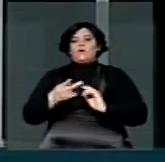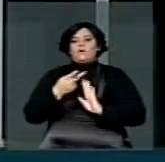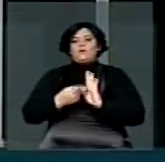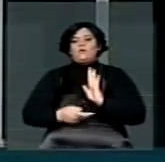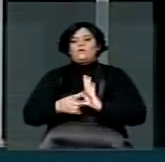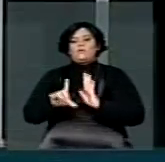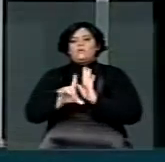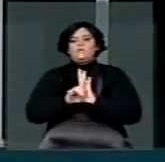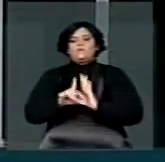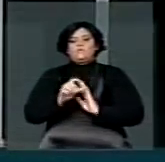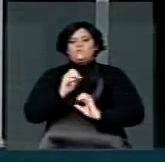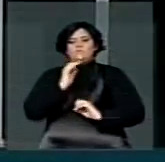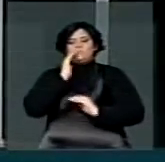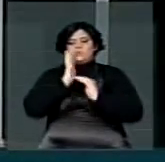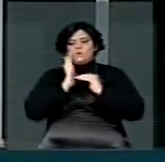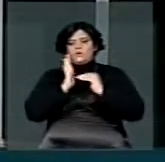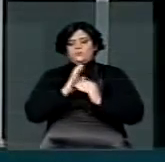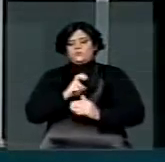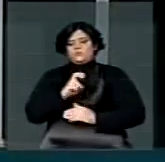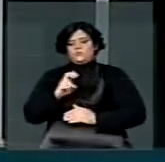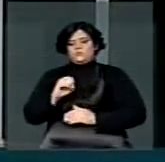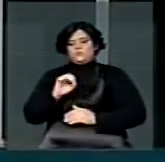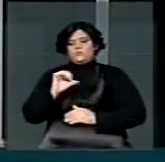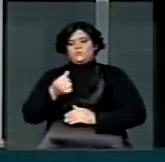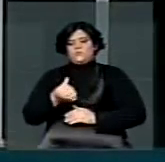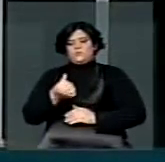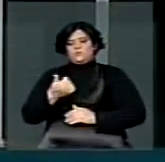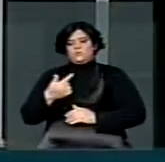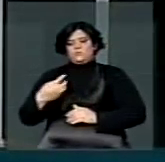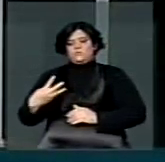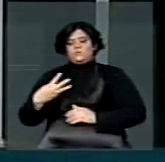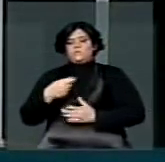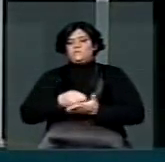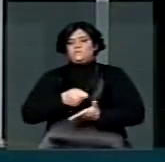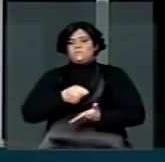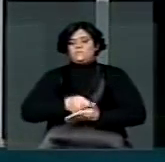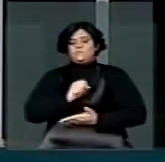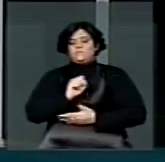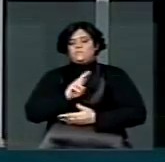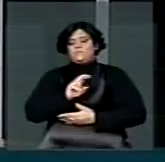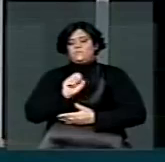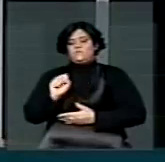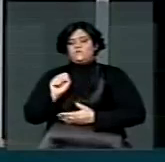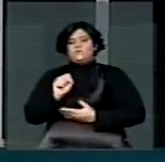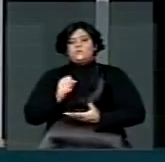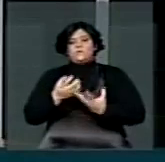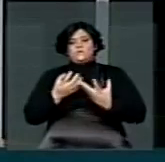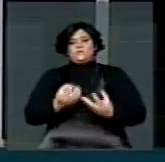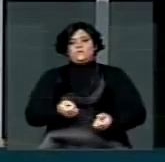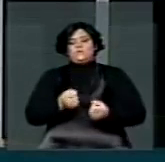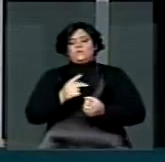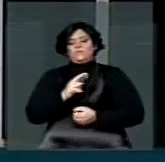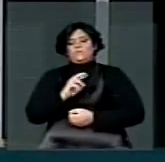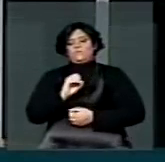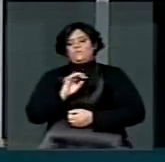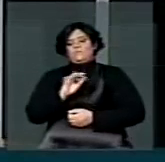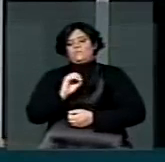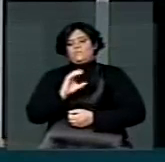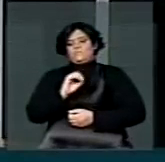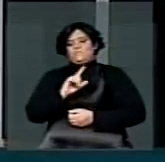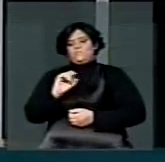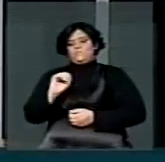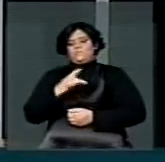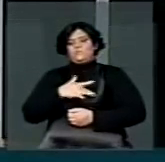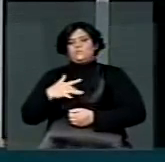5501 de 2013, que obriga o SUS a adotar um protocolo de saúde, estabelecendo padrões